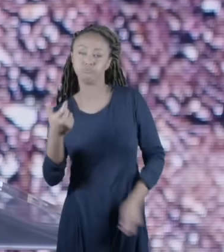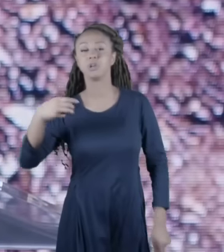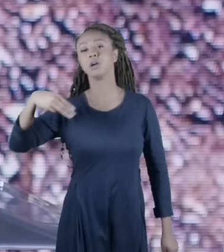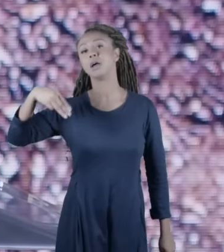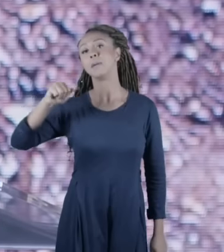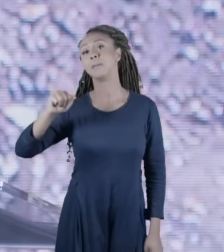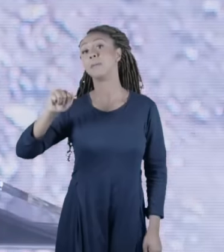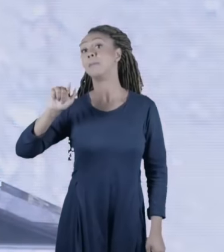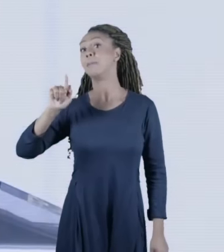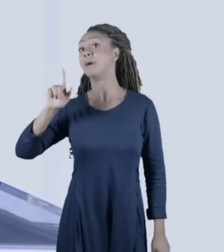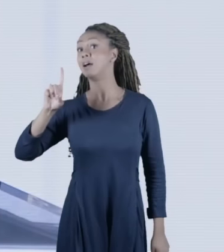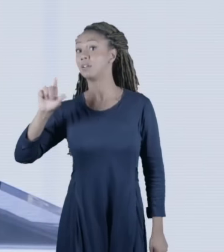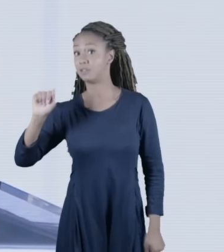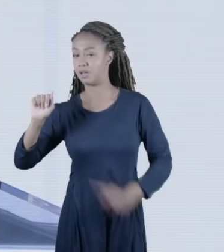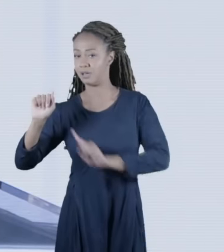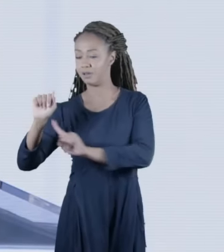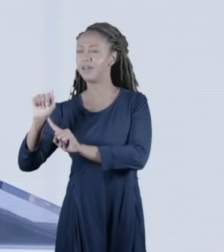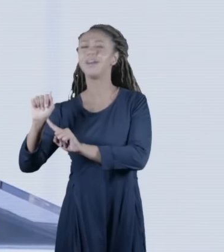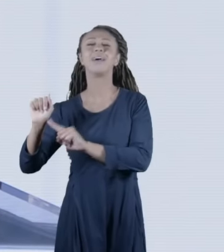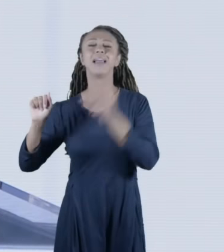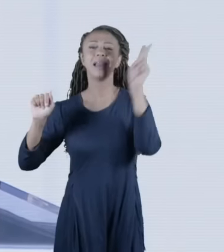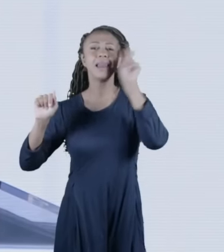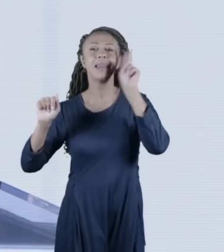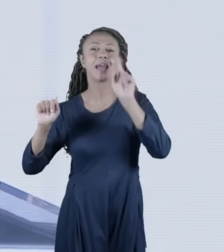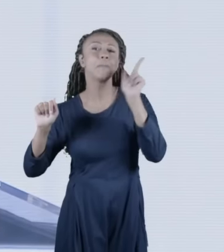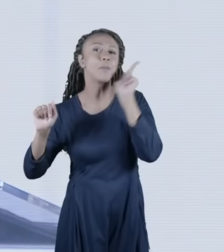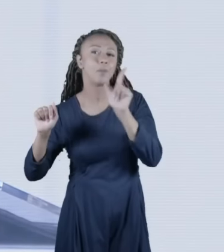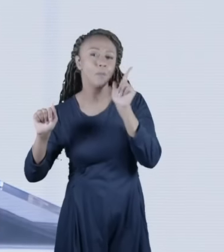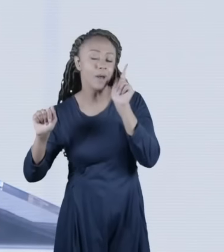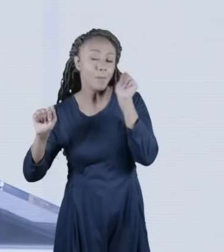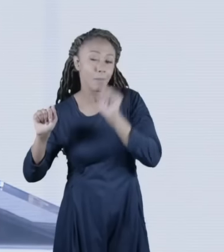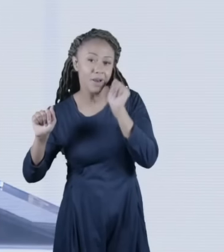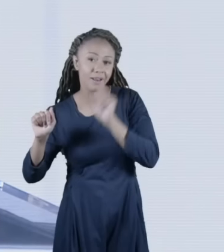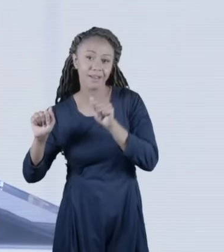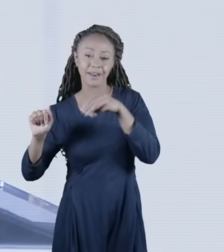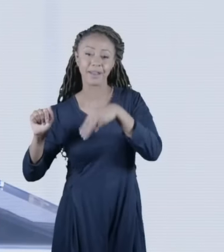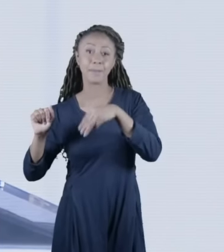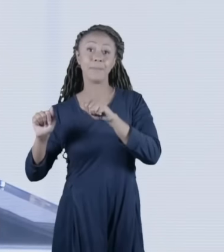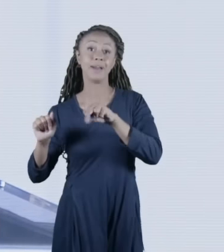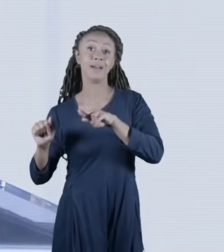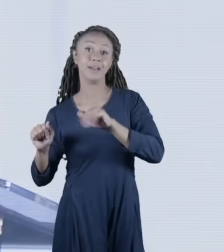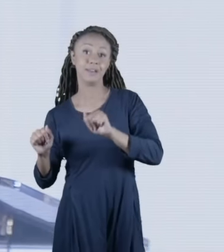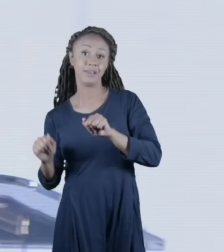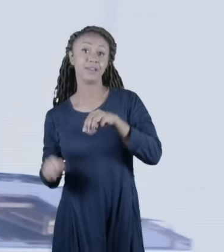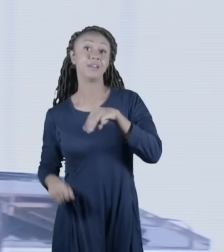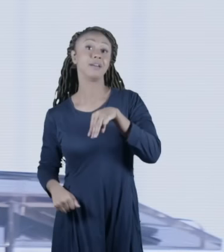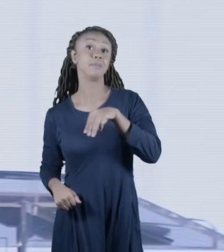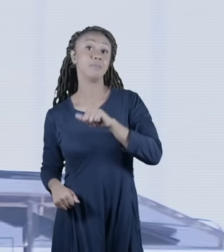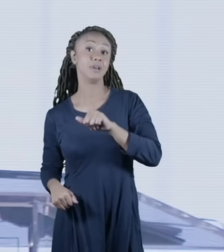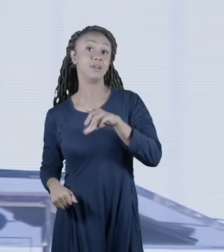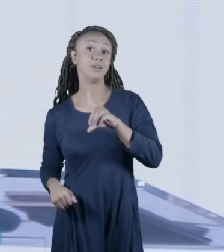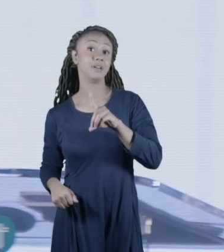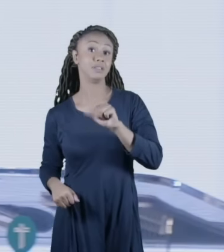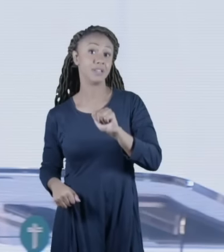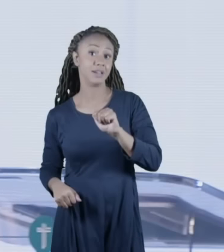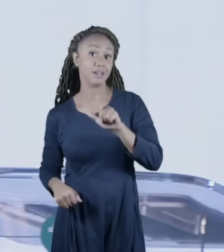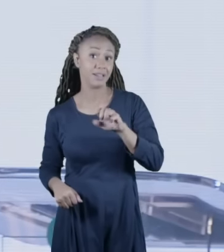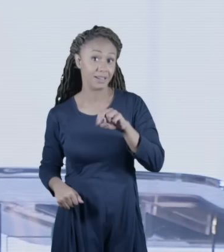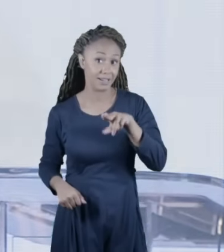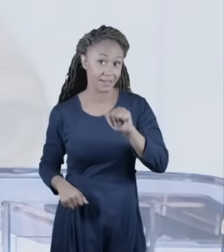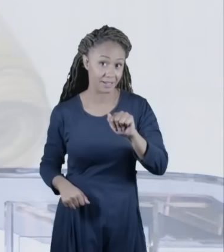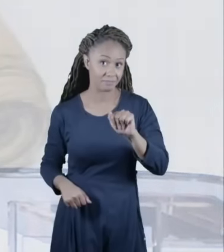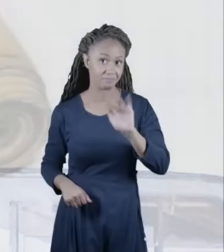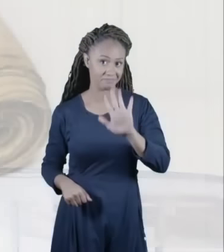propósito Maria Magdalena que também como todos era judia e chegando a sua